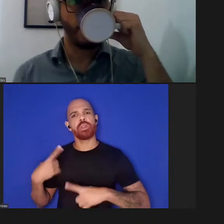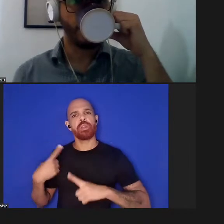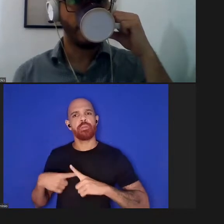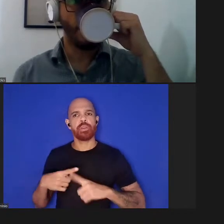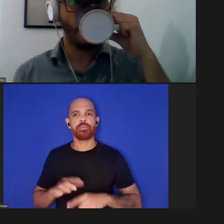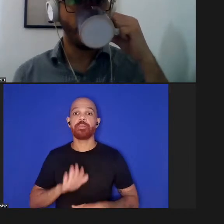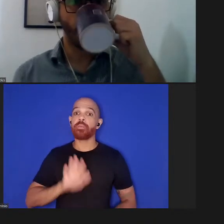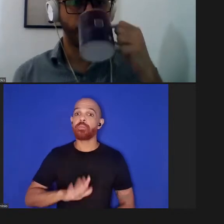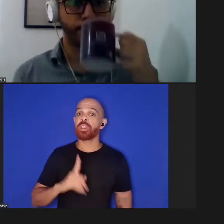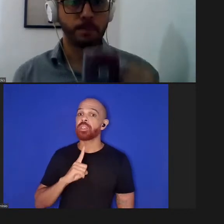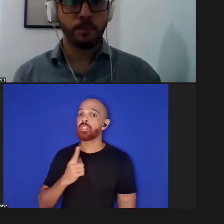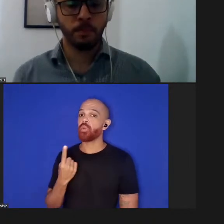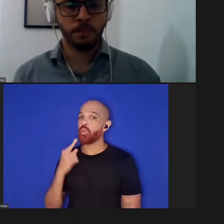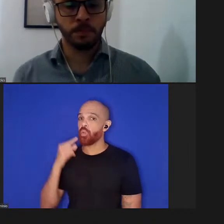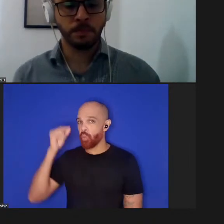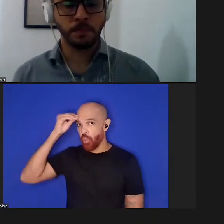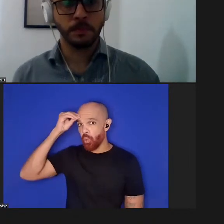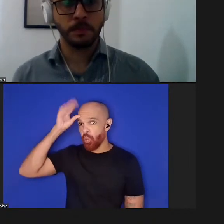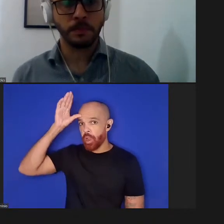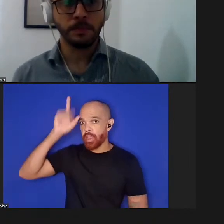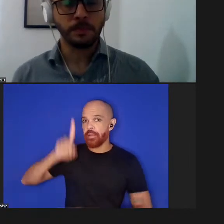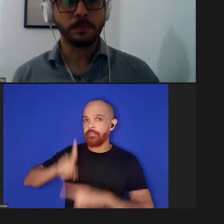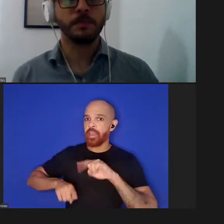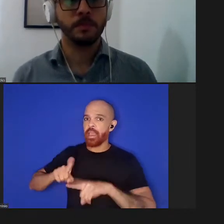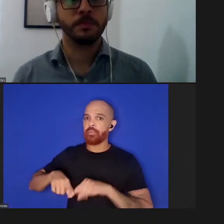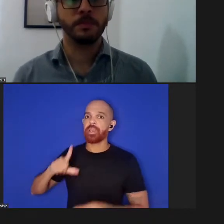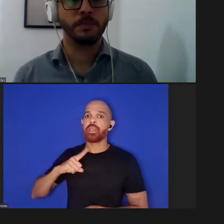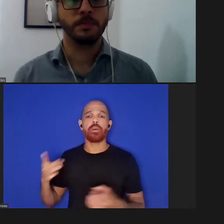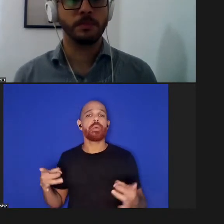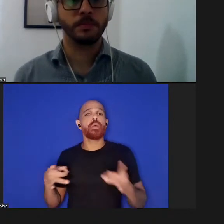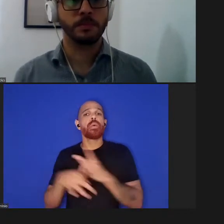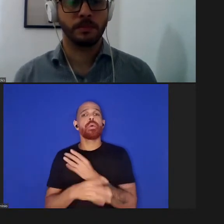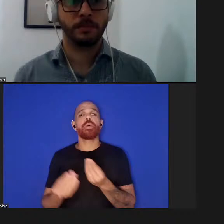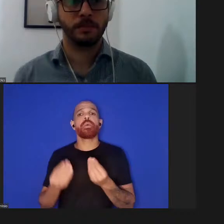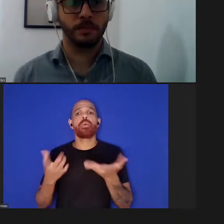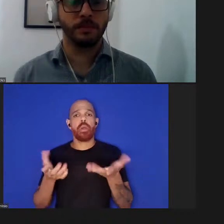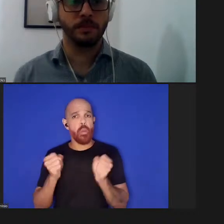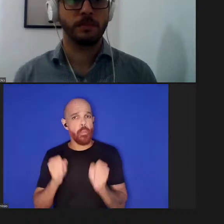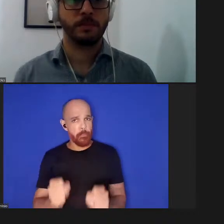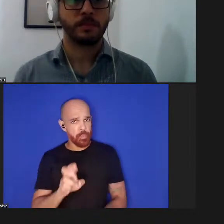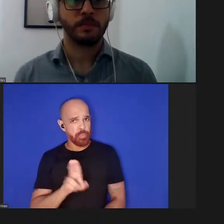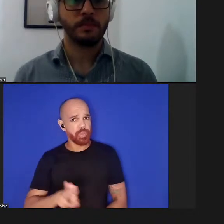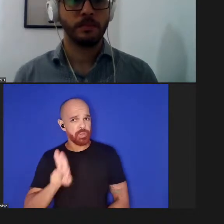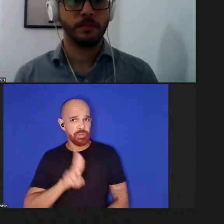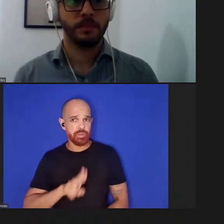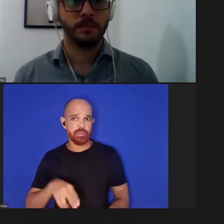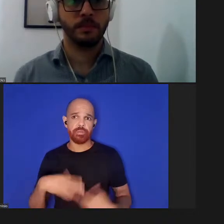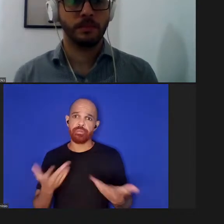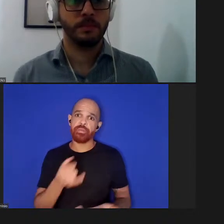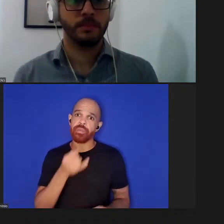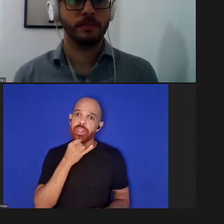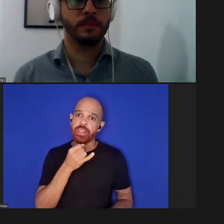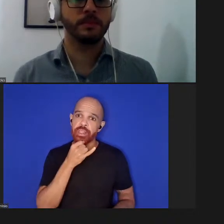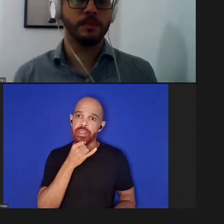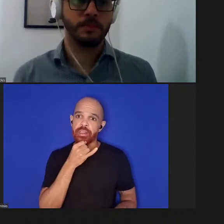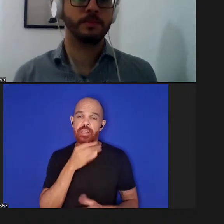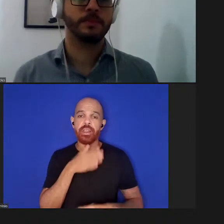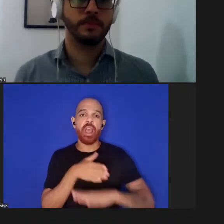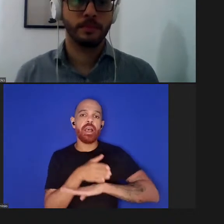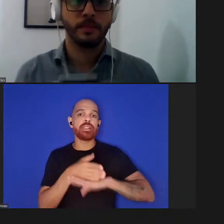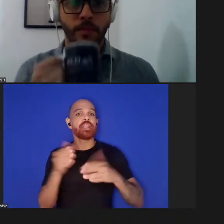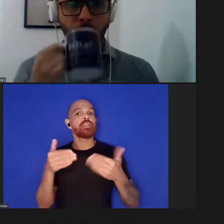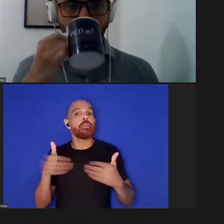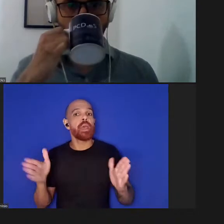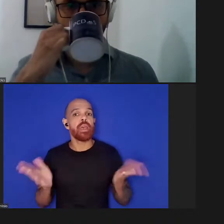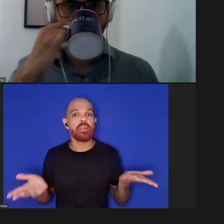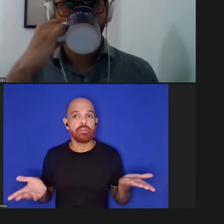tem um conhecimento e tem ferramentas que já estão dadas e que a gente já poderia estar utilizando como o acesso aberto né que